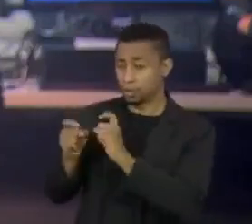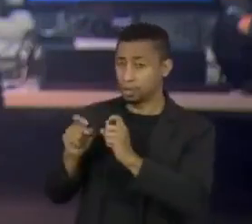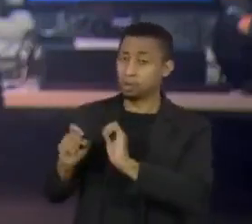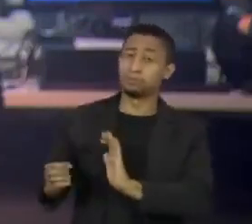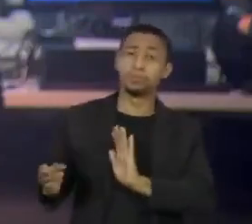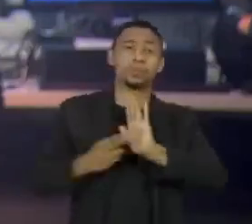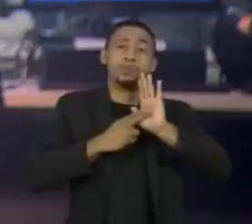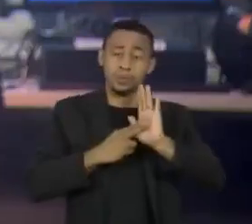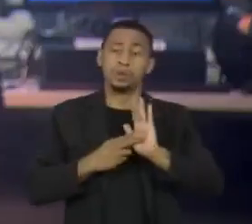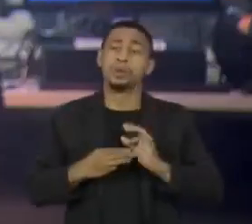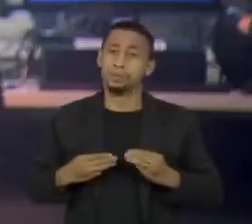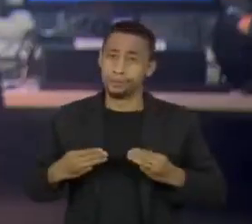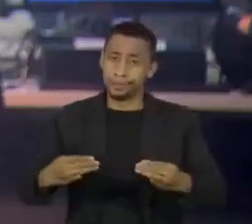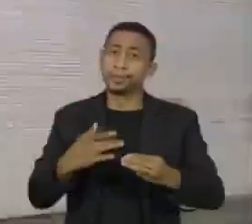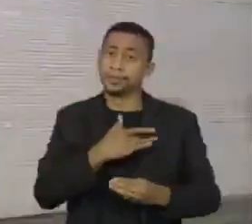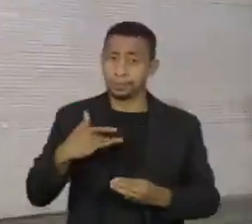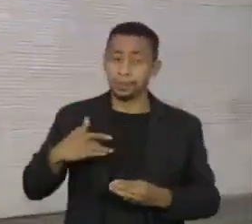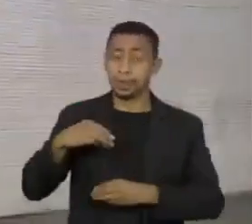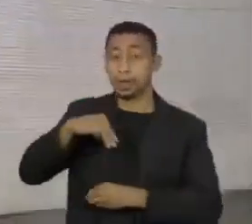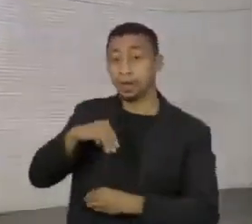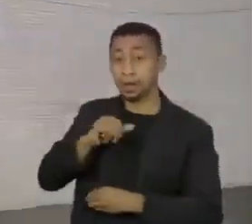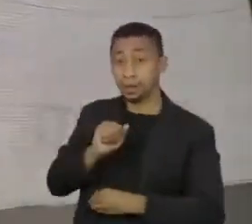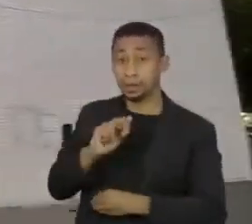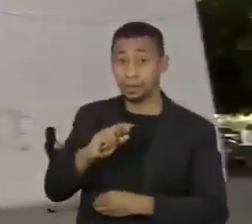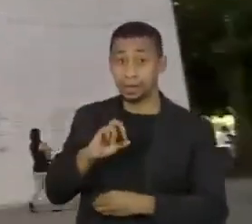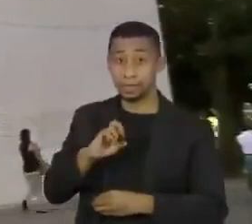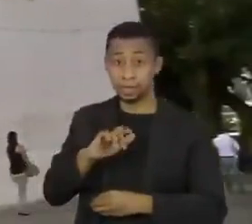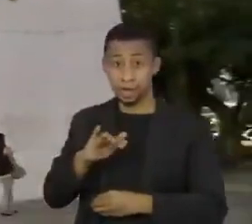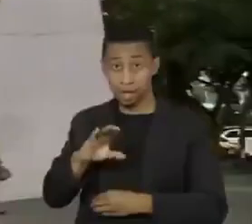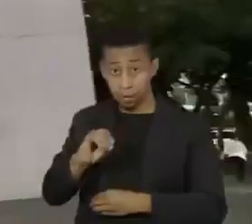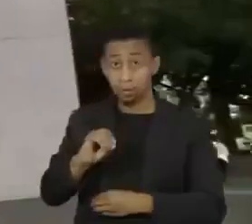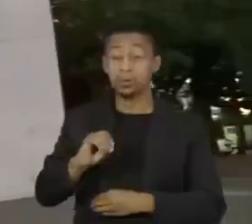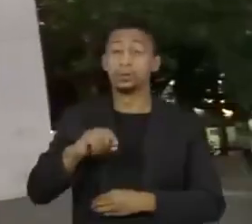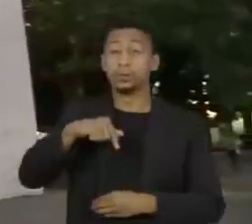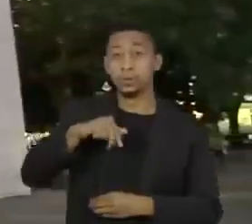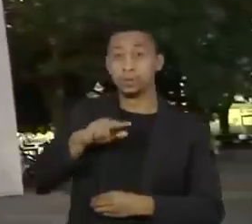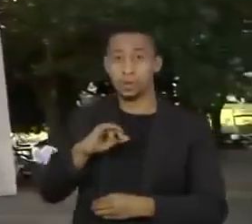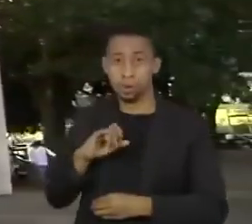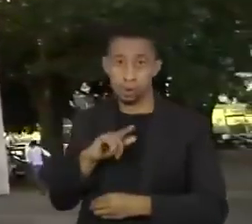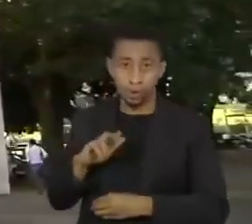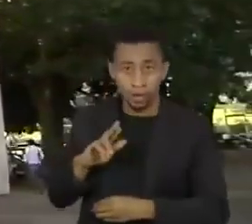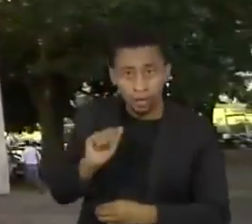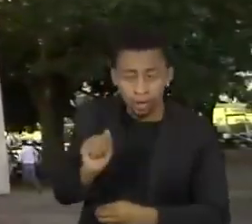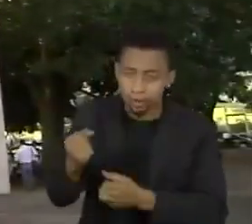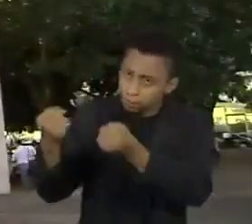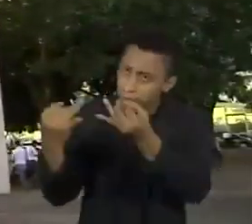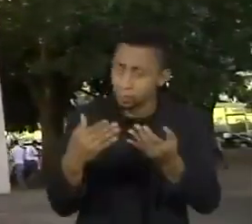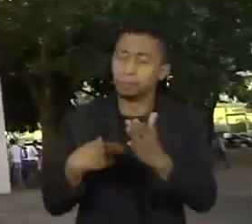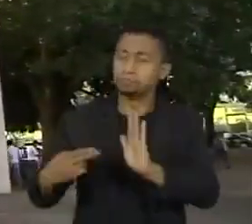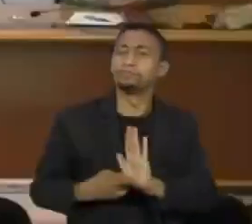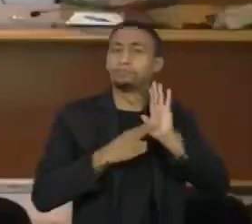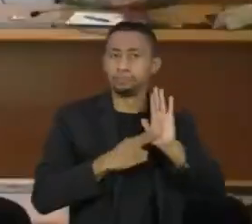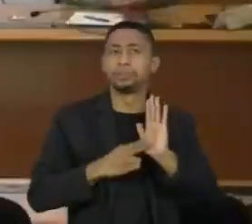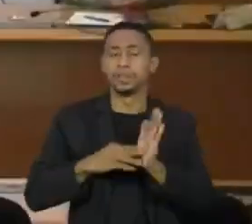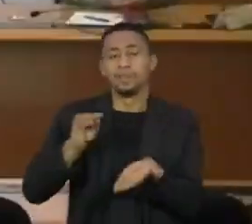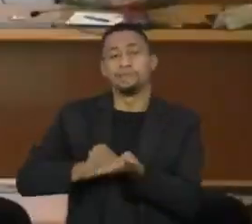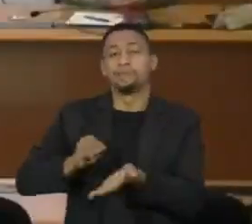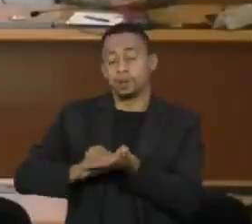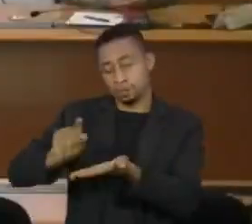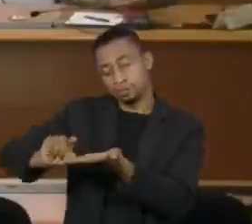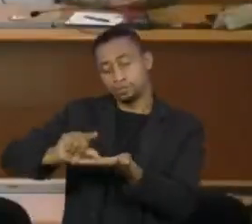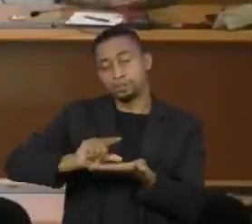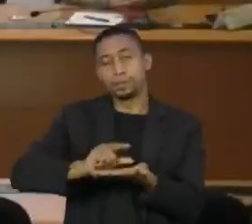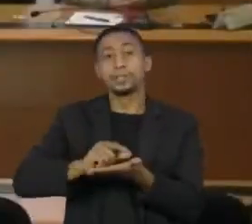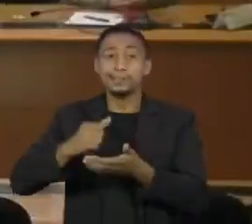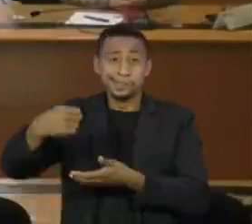pelo ministro da Saúde, Marcelo Queiroga. Segundo o Ministério da Saúde, o atraso se deve à falta de vacinas. Queiroga disse